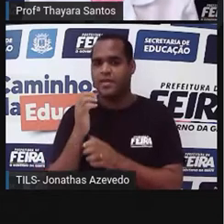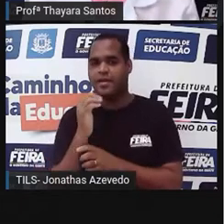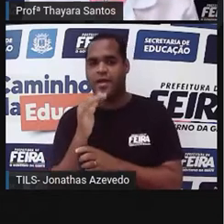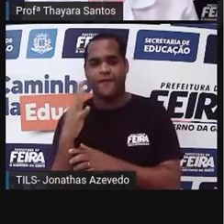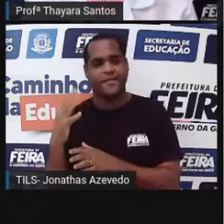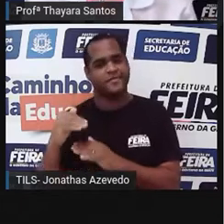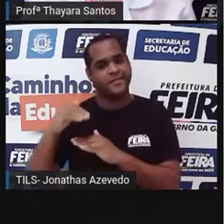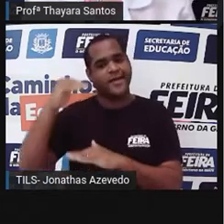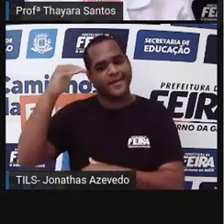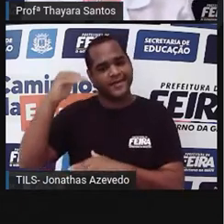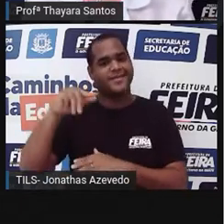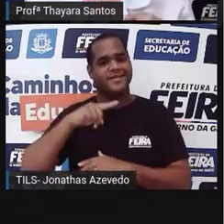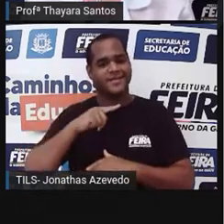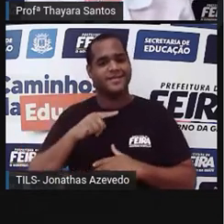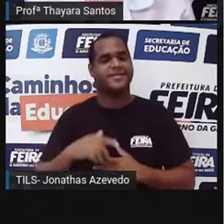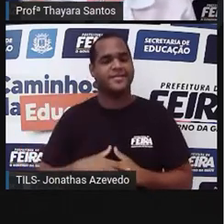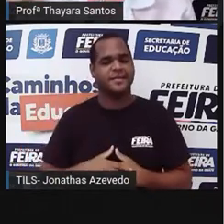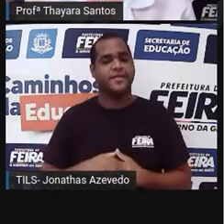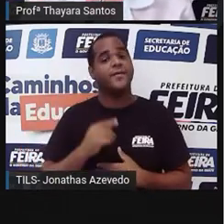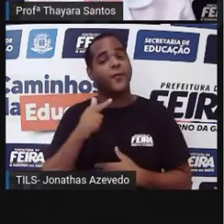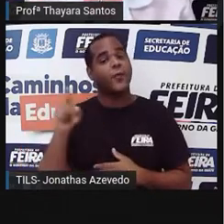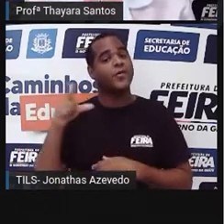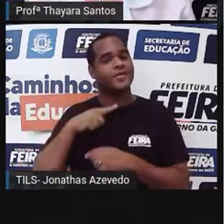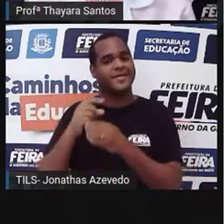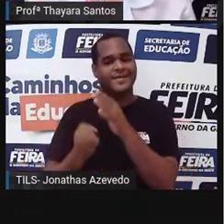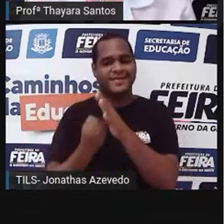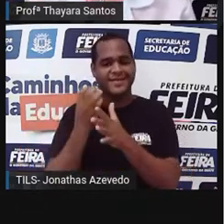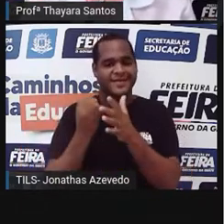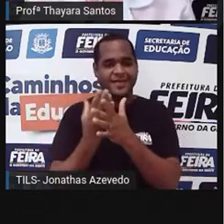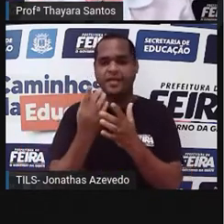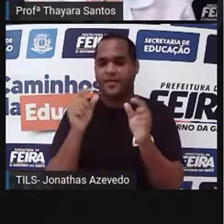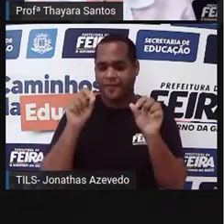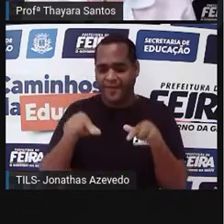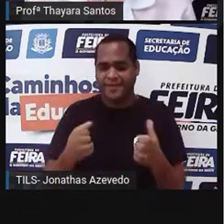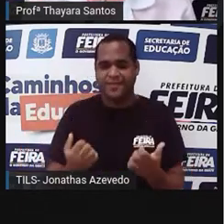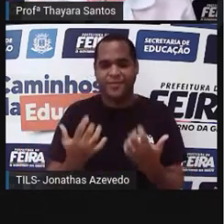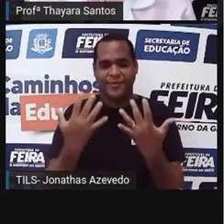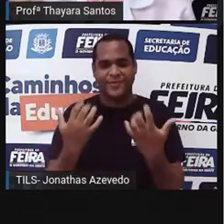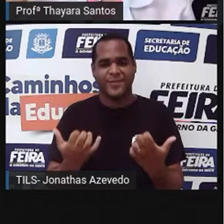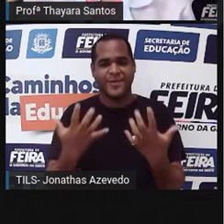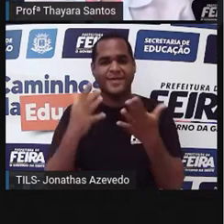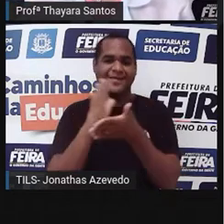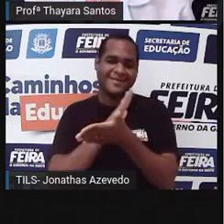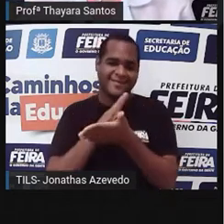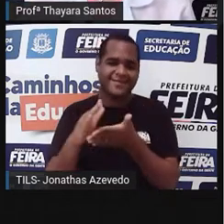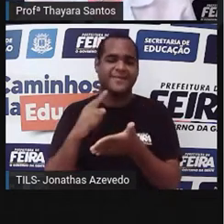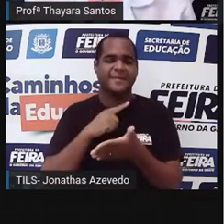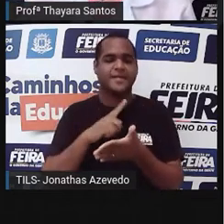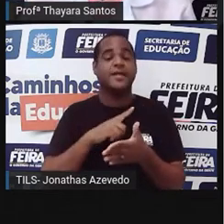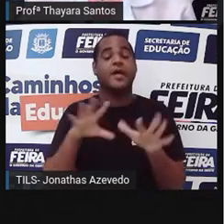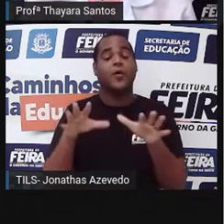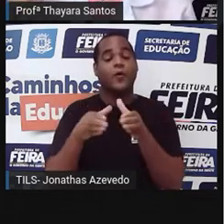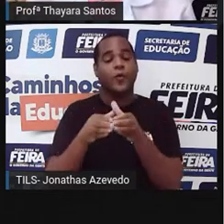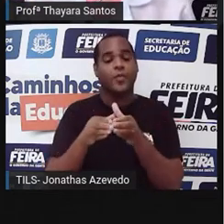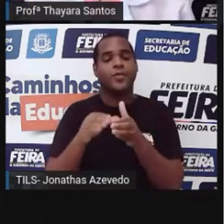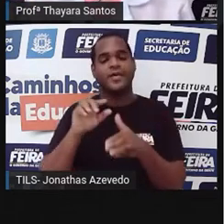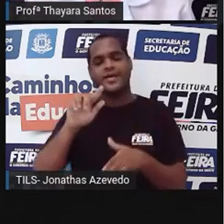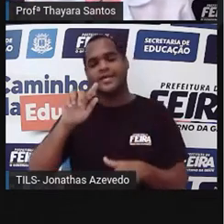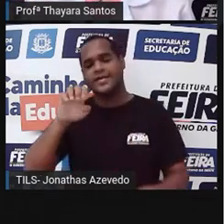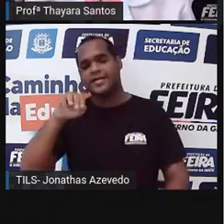Depois das piteridófitas, briófitas teriam aparecido as primeiras sementes, né? Nessas plantas. Aí a gente tem o grupo das